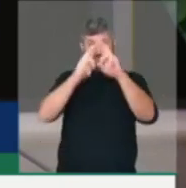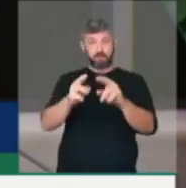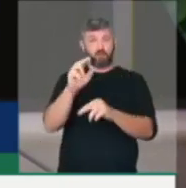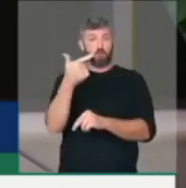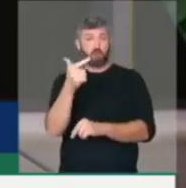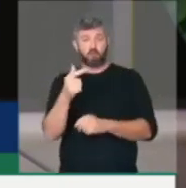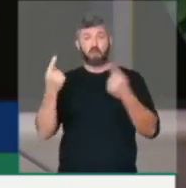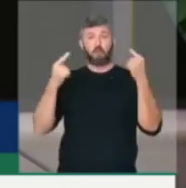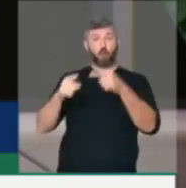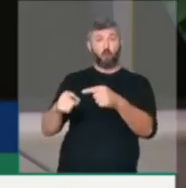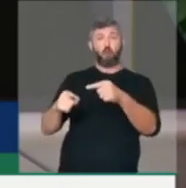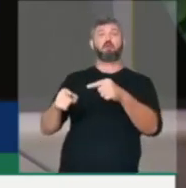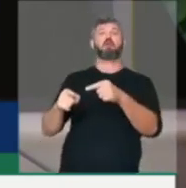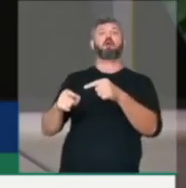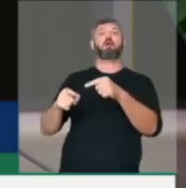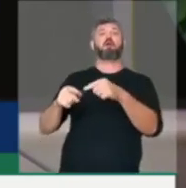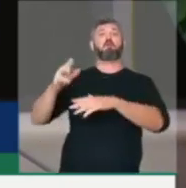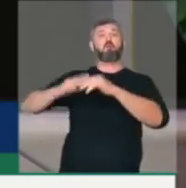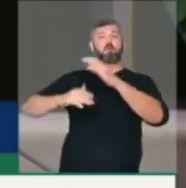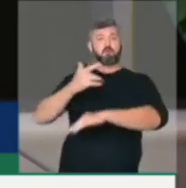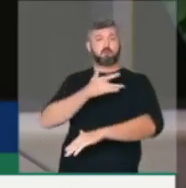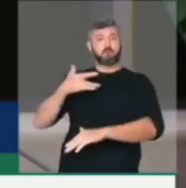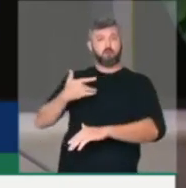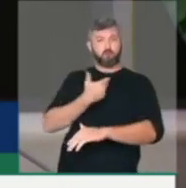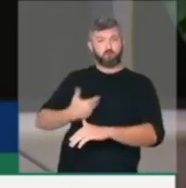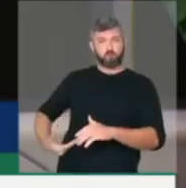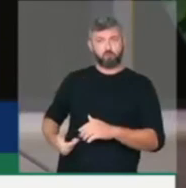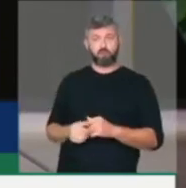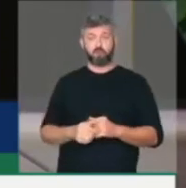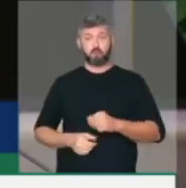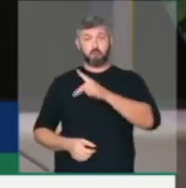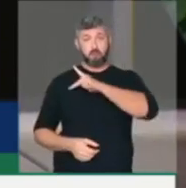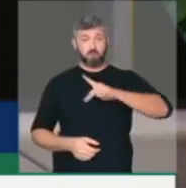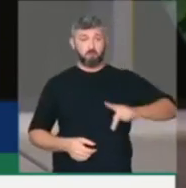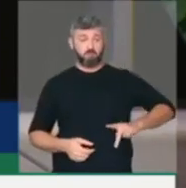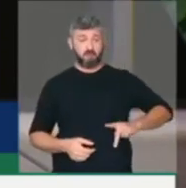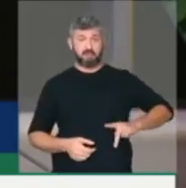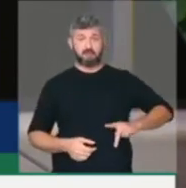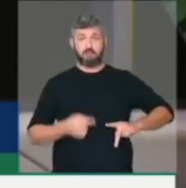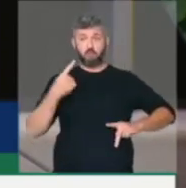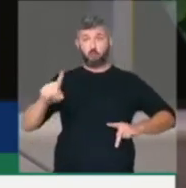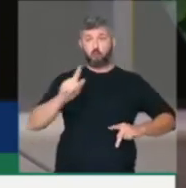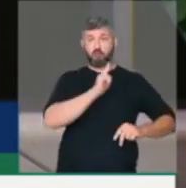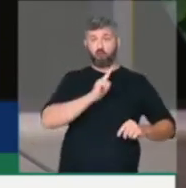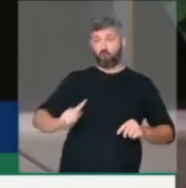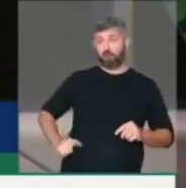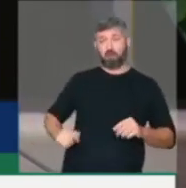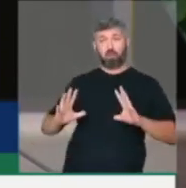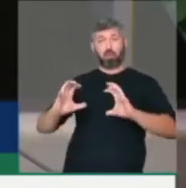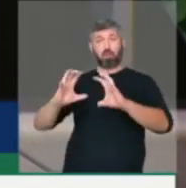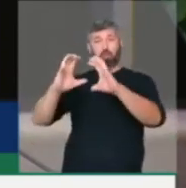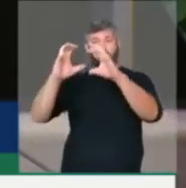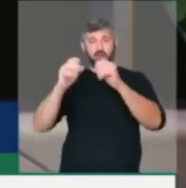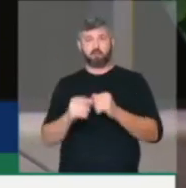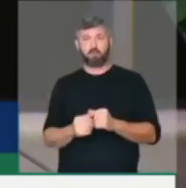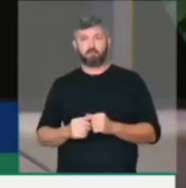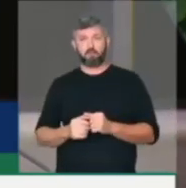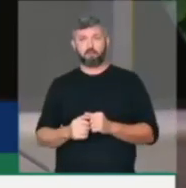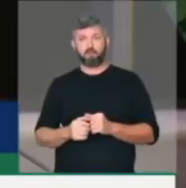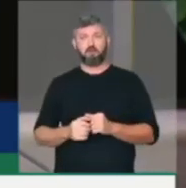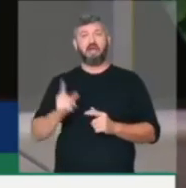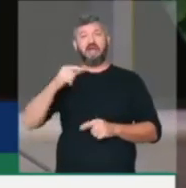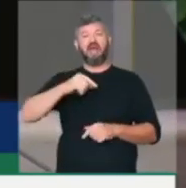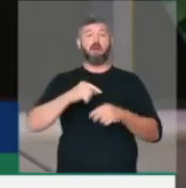profissionais de saúde pública, foi a briga do presidente com governadores e prefeitos, foi o presidente dizendo que era uma gripezinha,